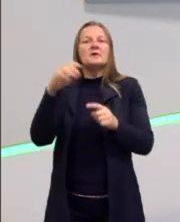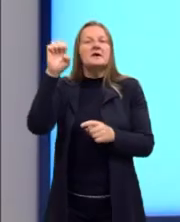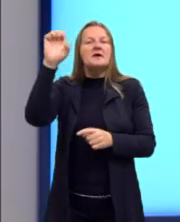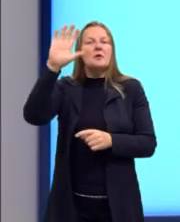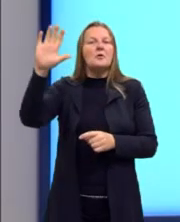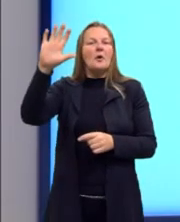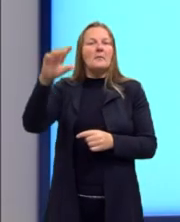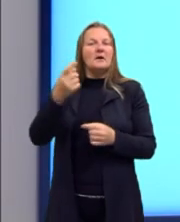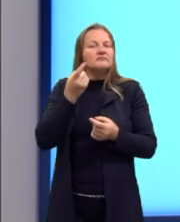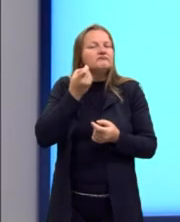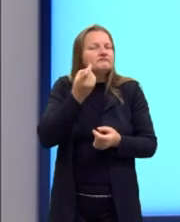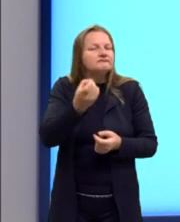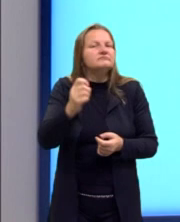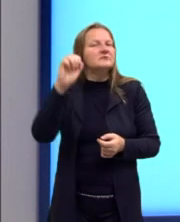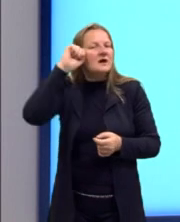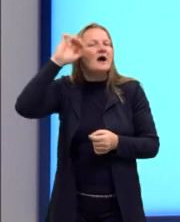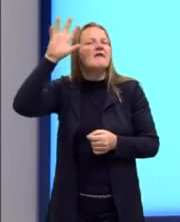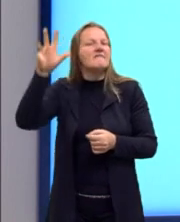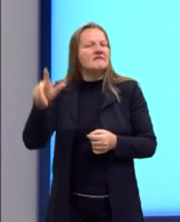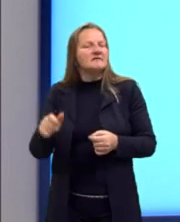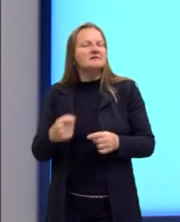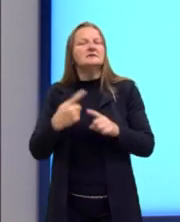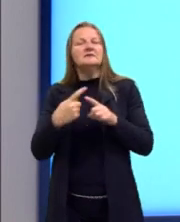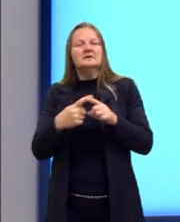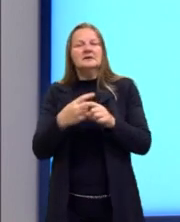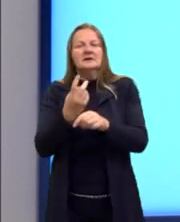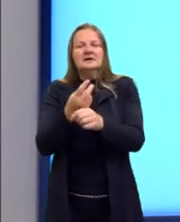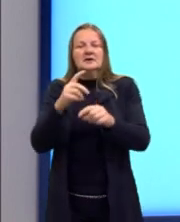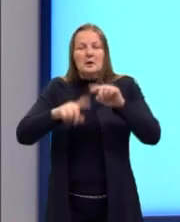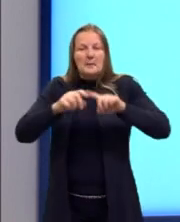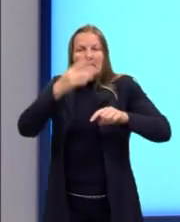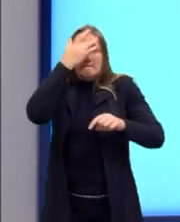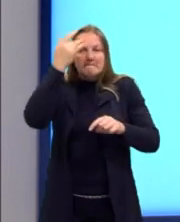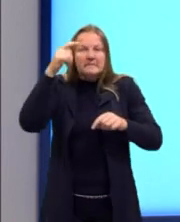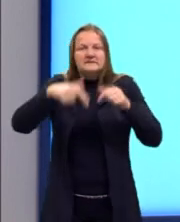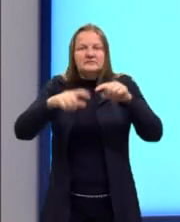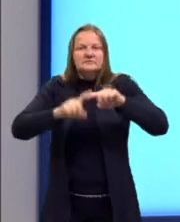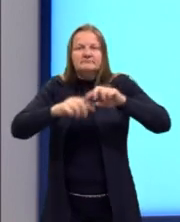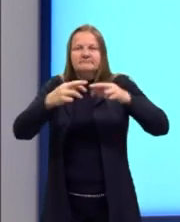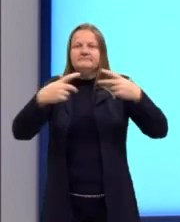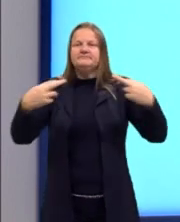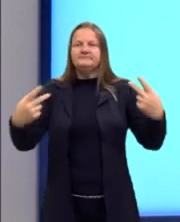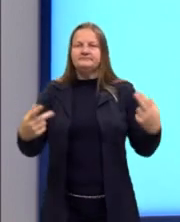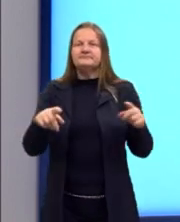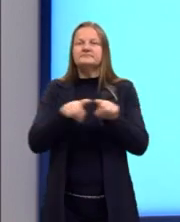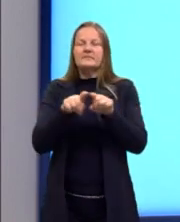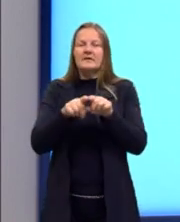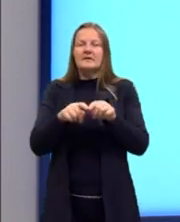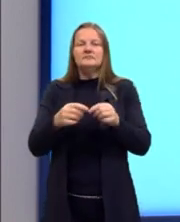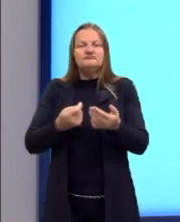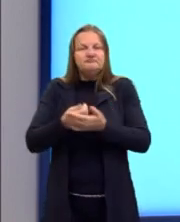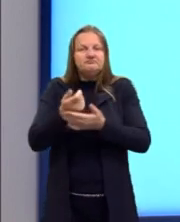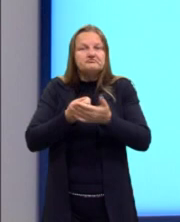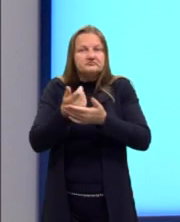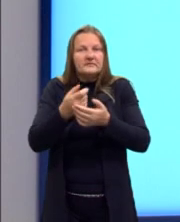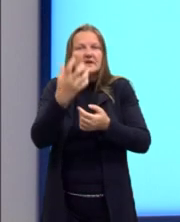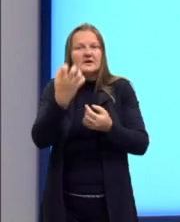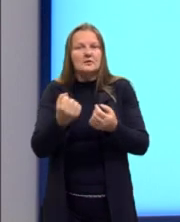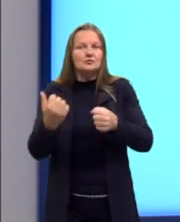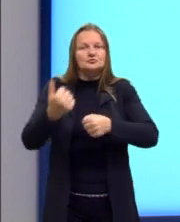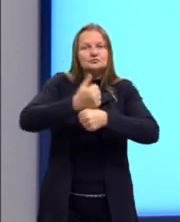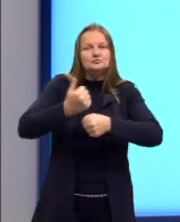interessados nessas colônias africanas? Procuravam mão de obra, matéria-prima e mercado consumidor. Queriam